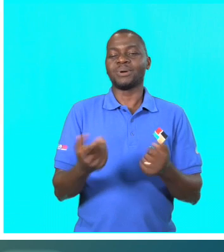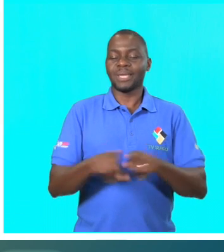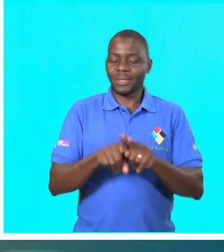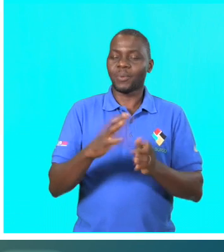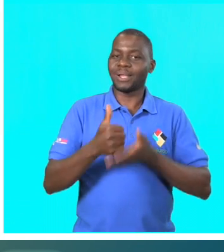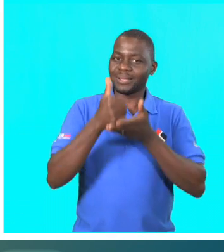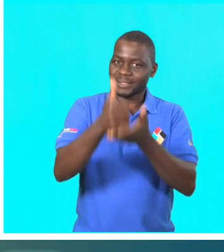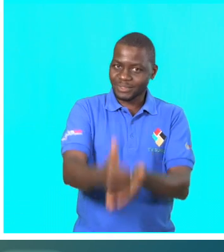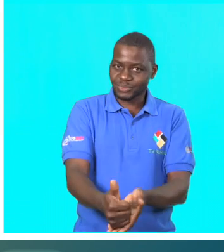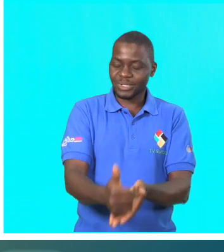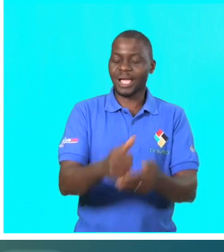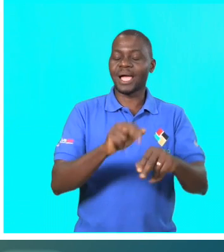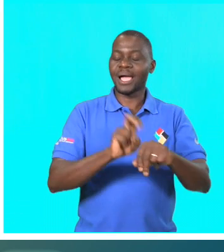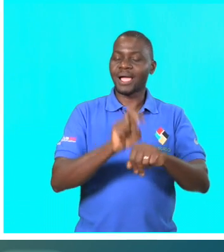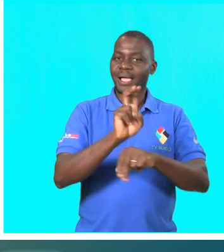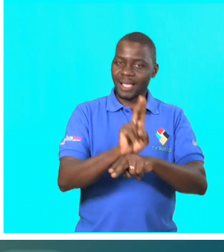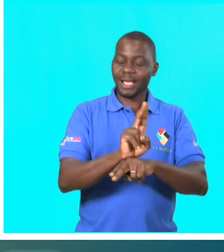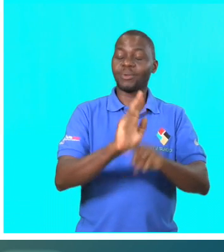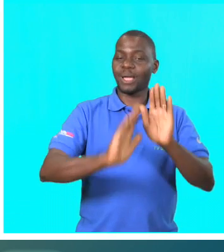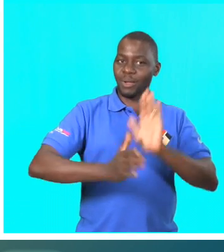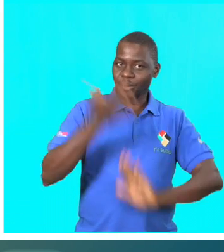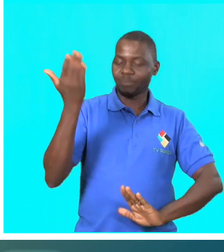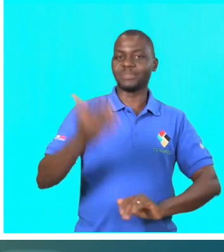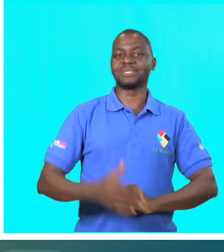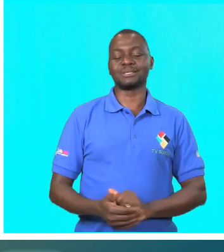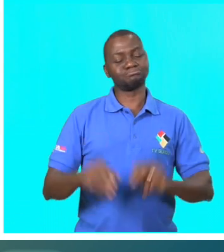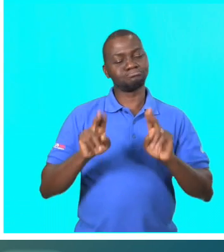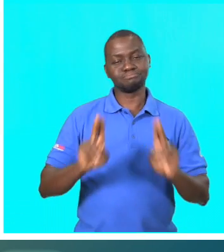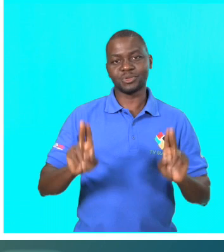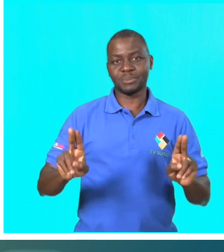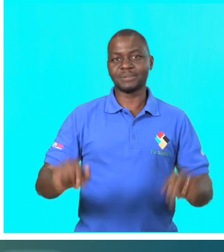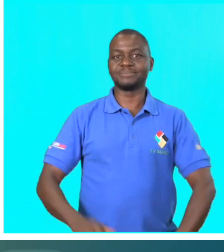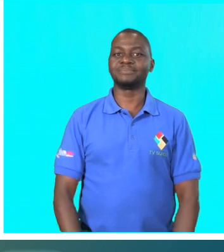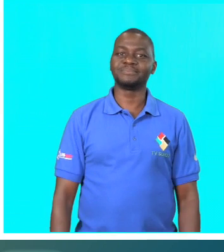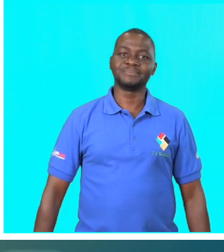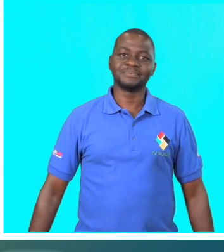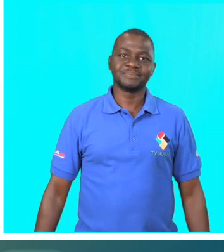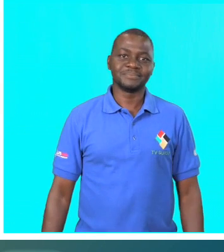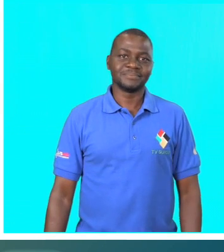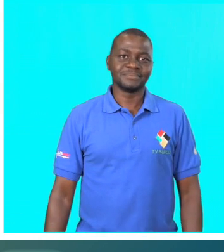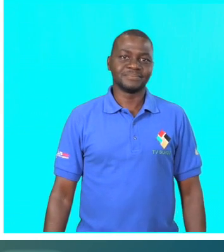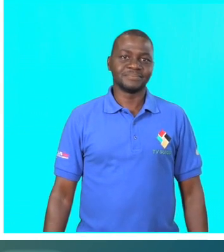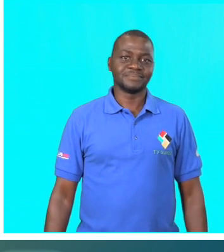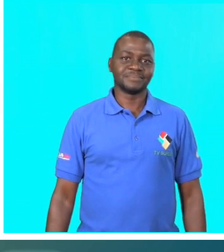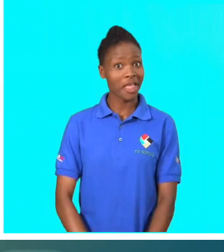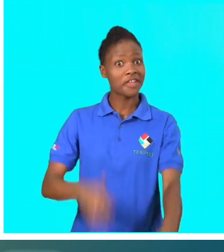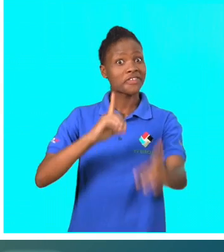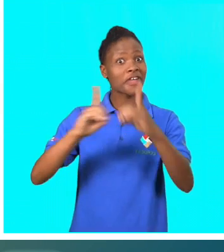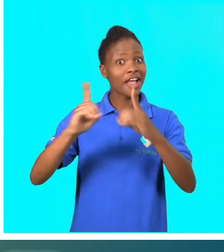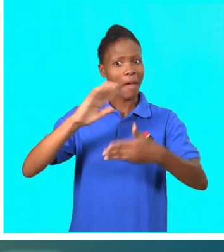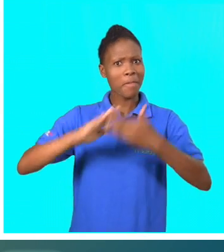alunos, para permitir que as aulas arranquem sem sobressato.